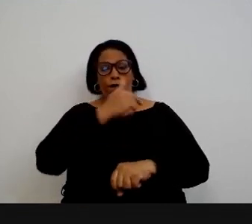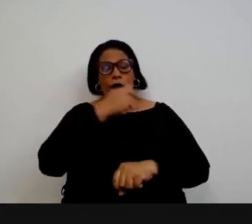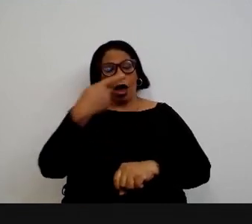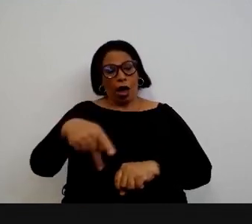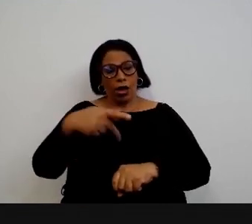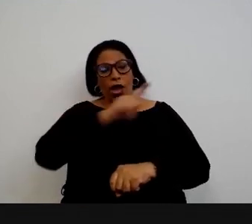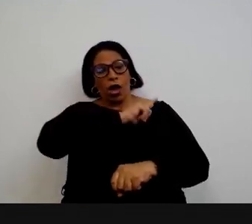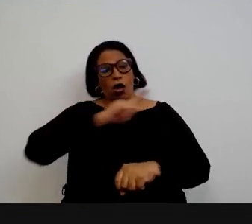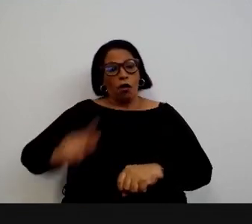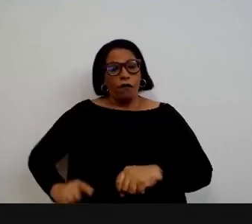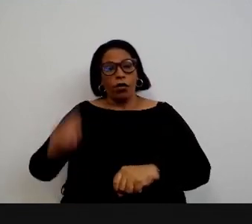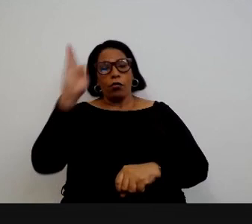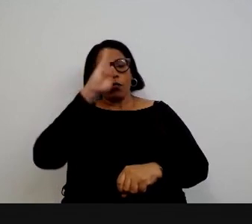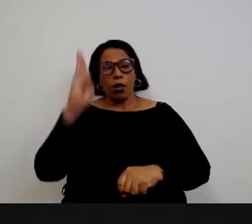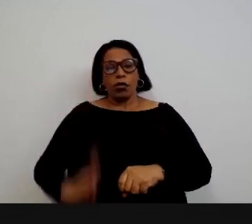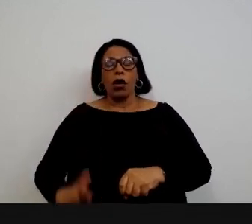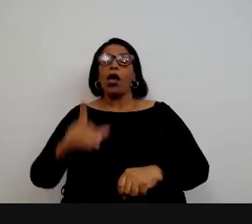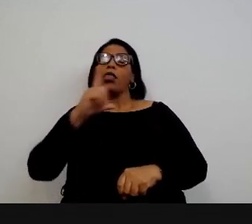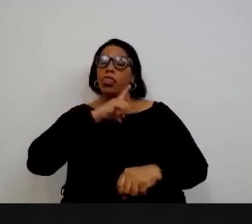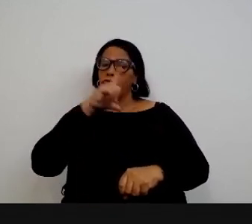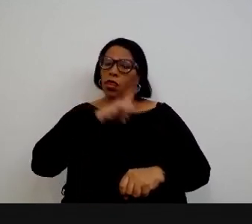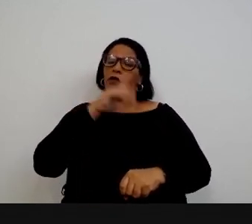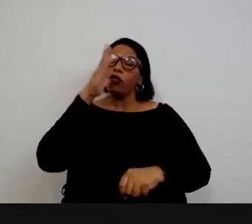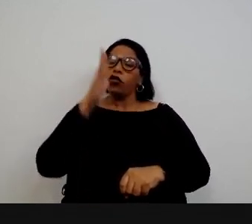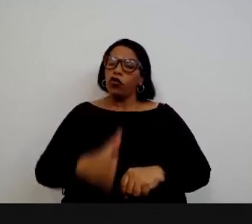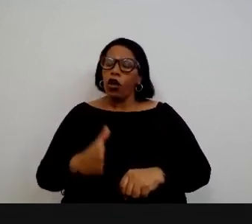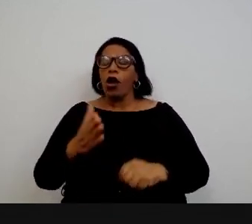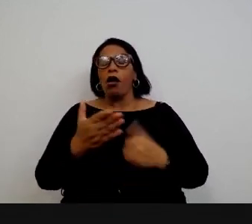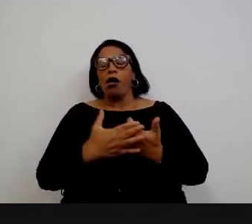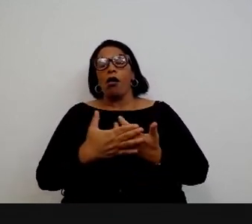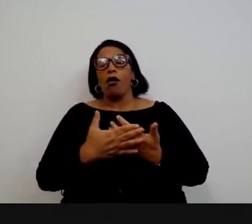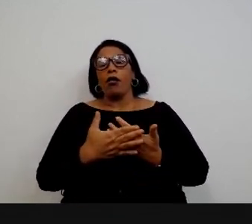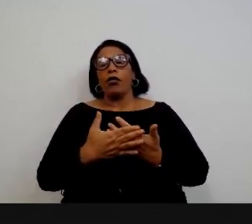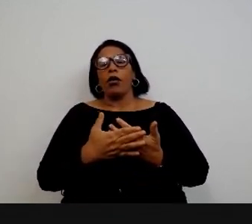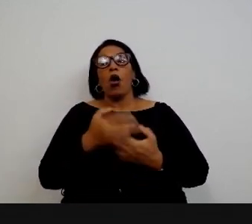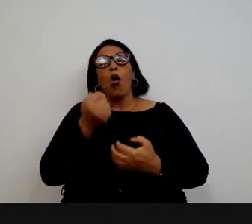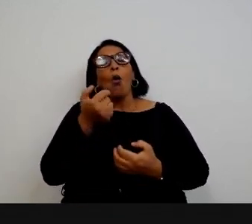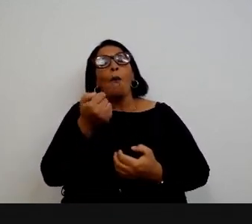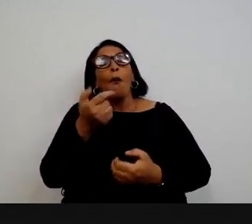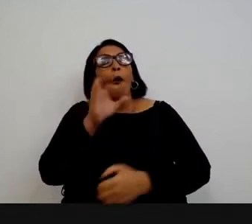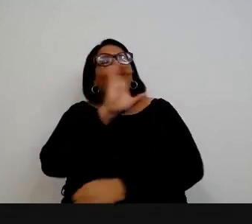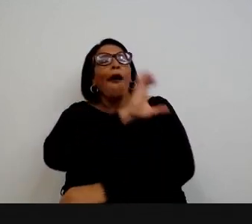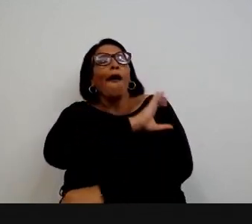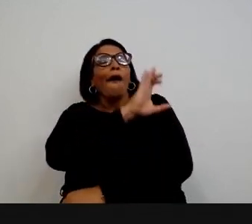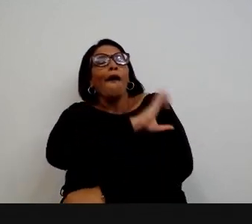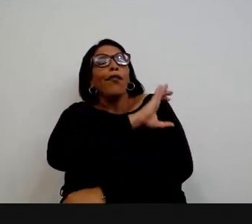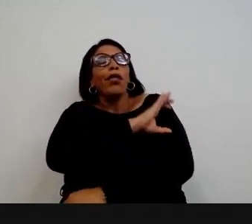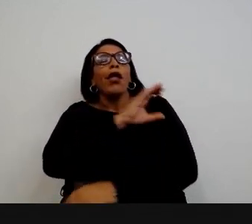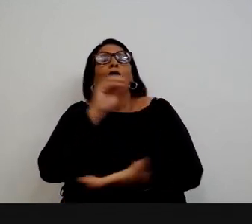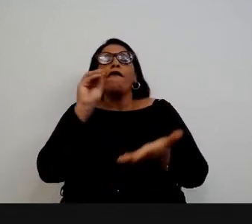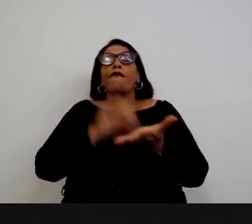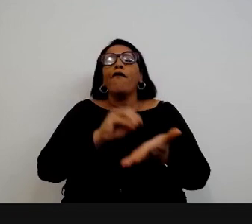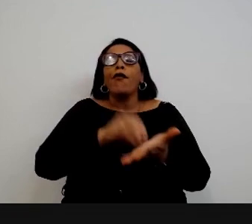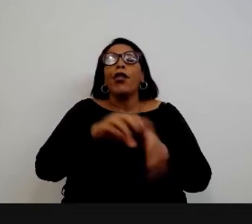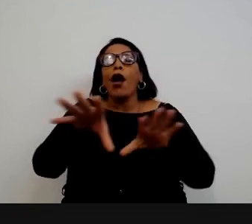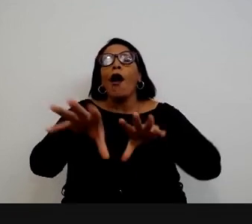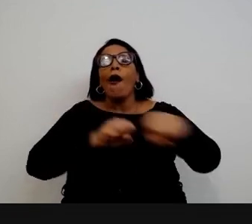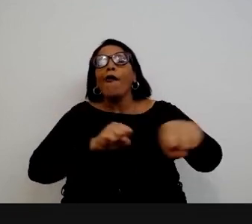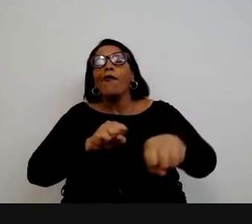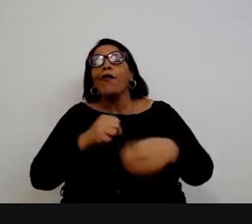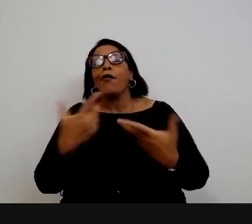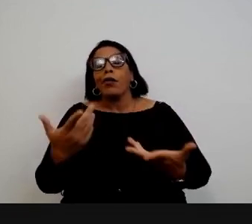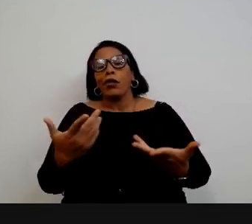por exemplo a gente teve por muito tempo formas com pouca coordenação da gente fazer capacitação em governo